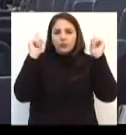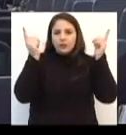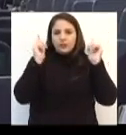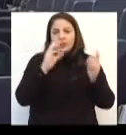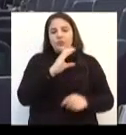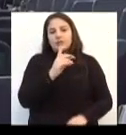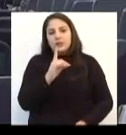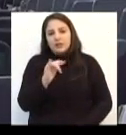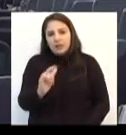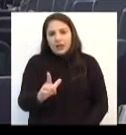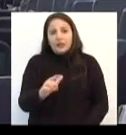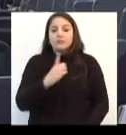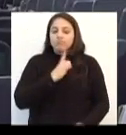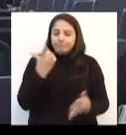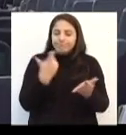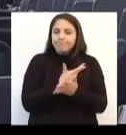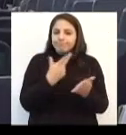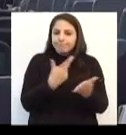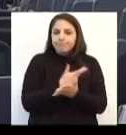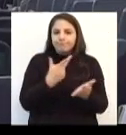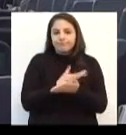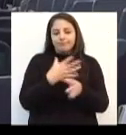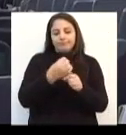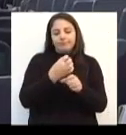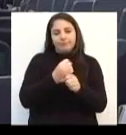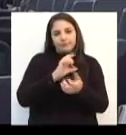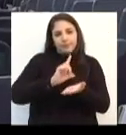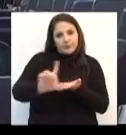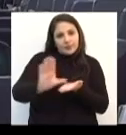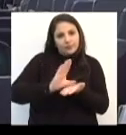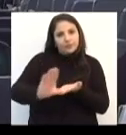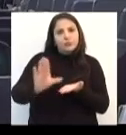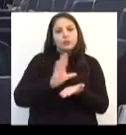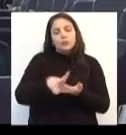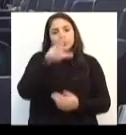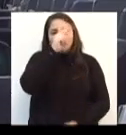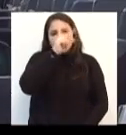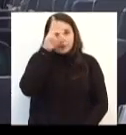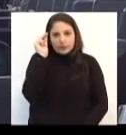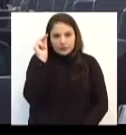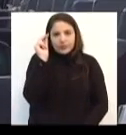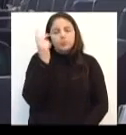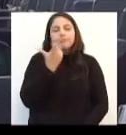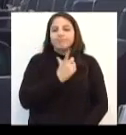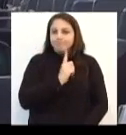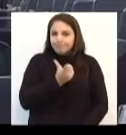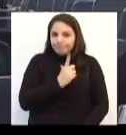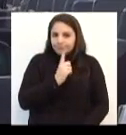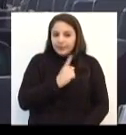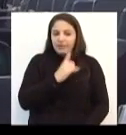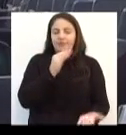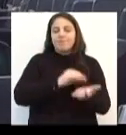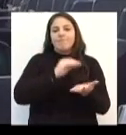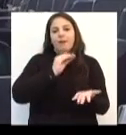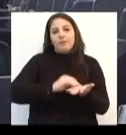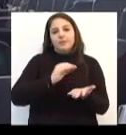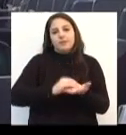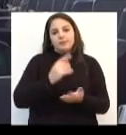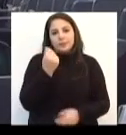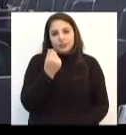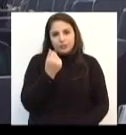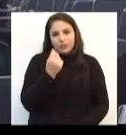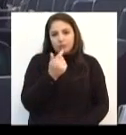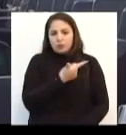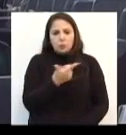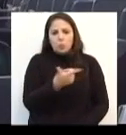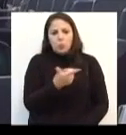de recurso. Há investimento por parte do município, há falta de recurso que